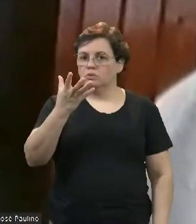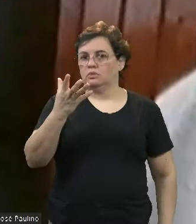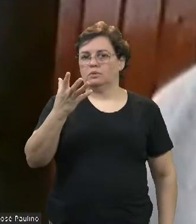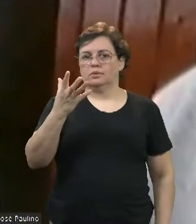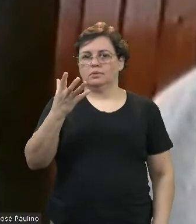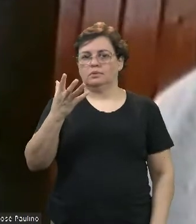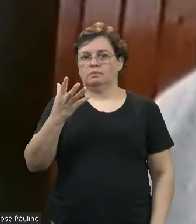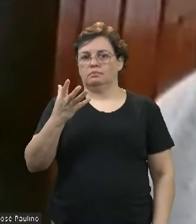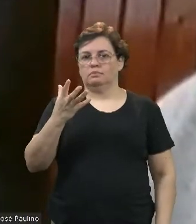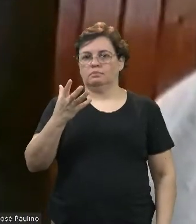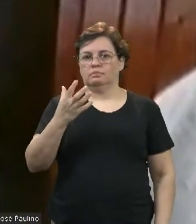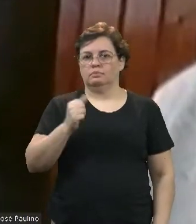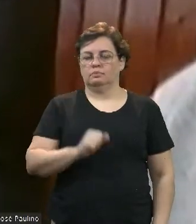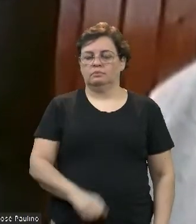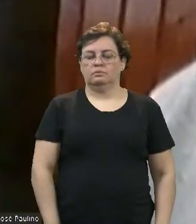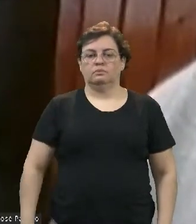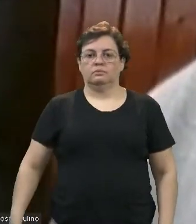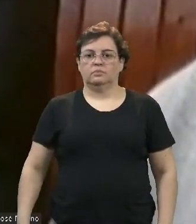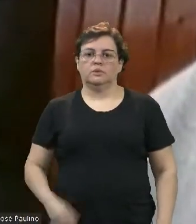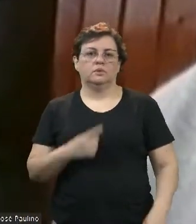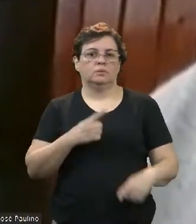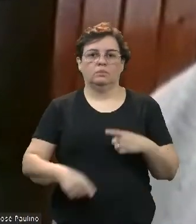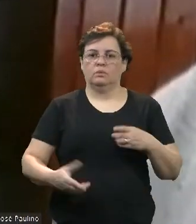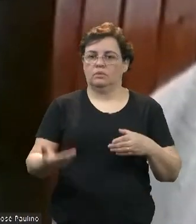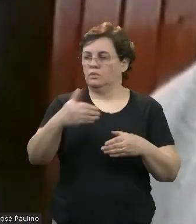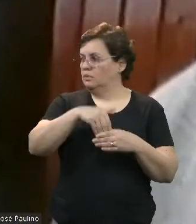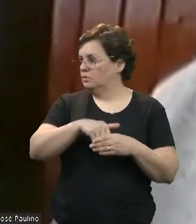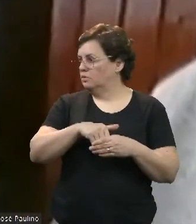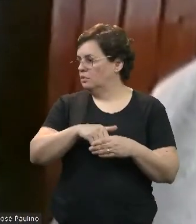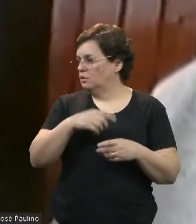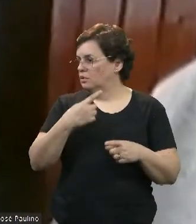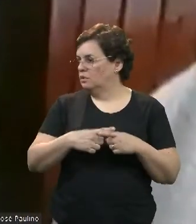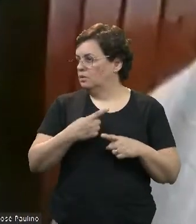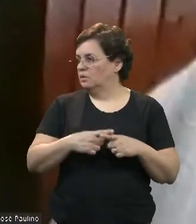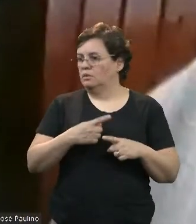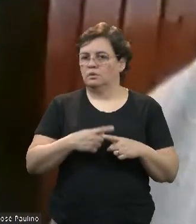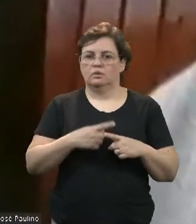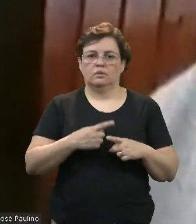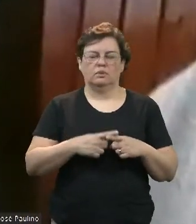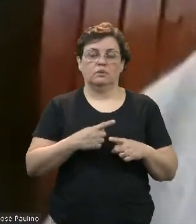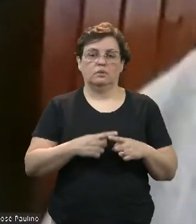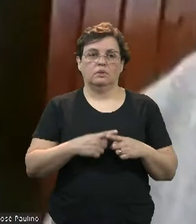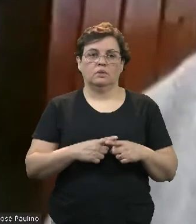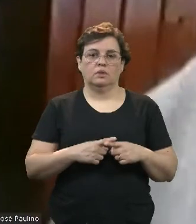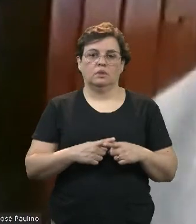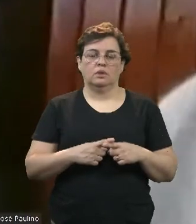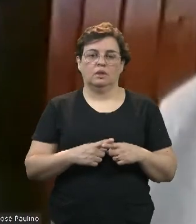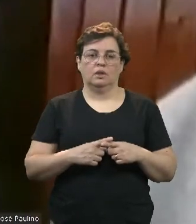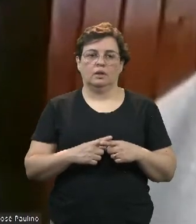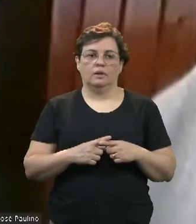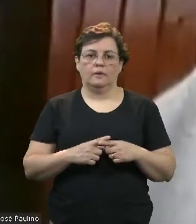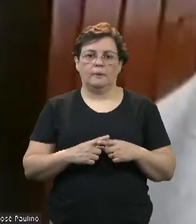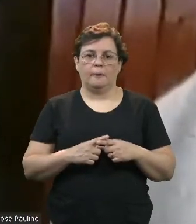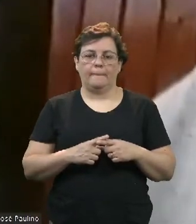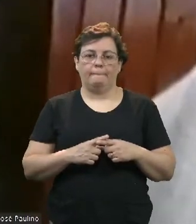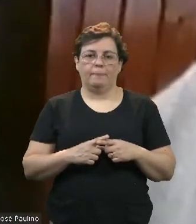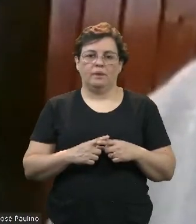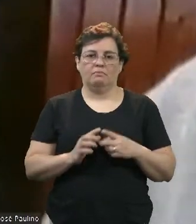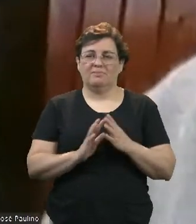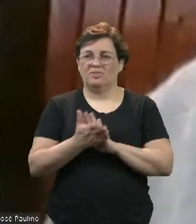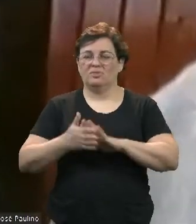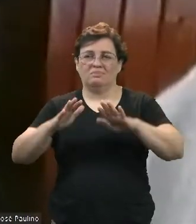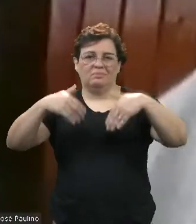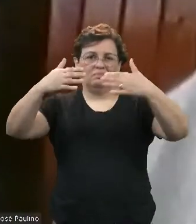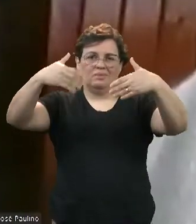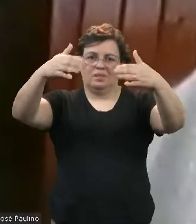poderia ser votado, porque ia dar prejuízos ainda maiores lá